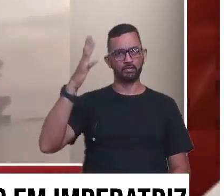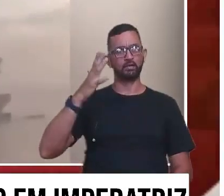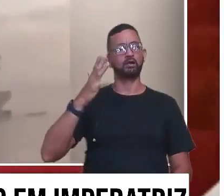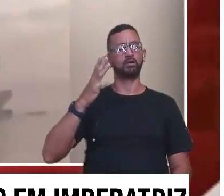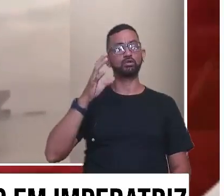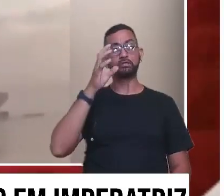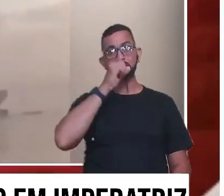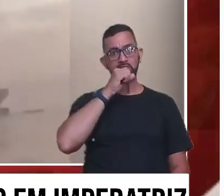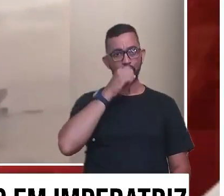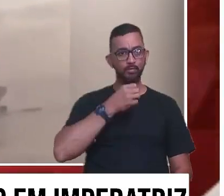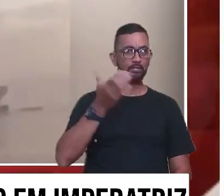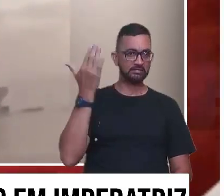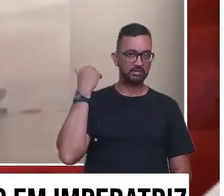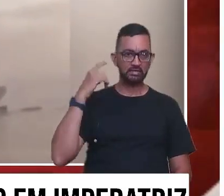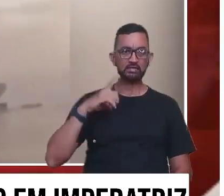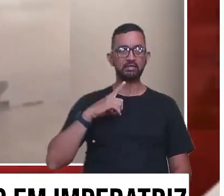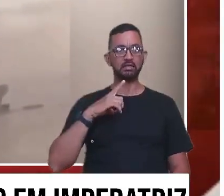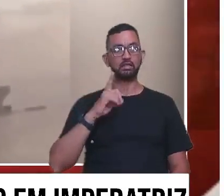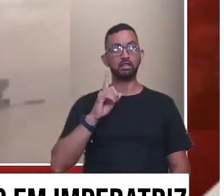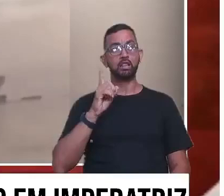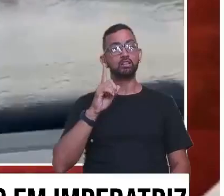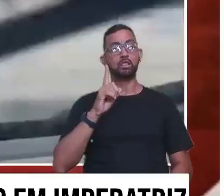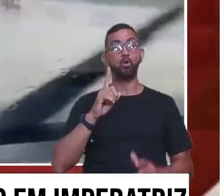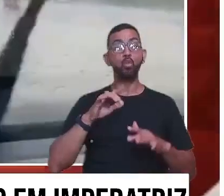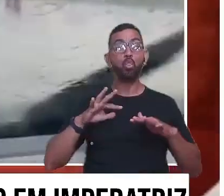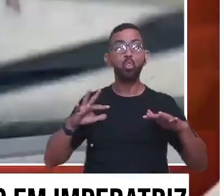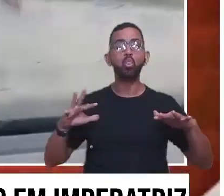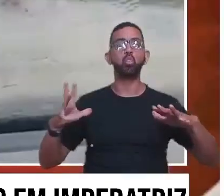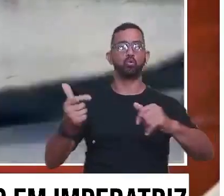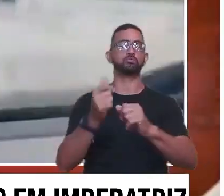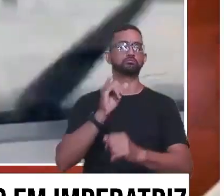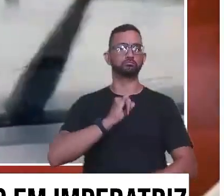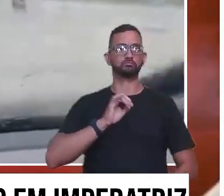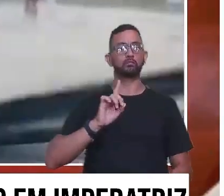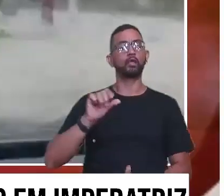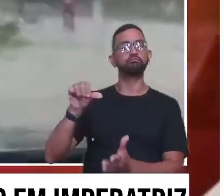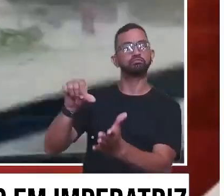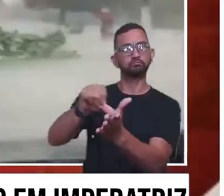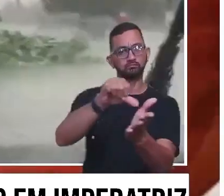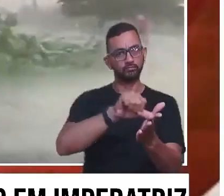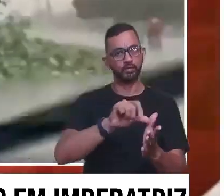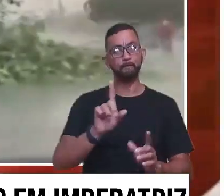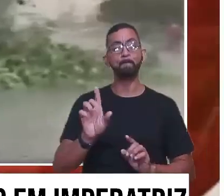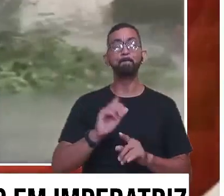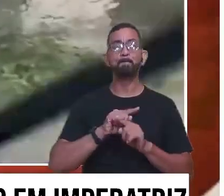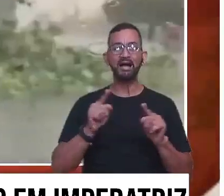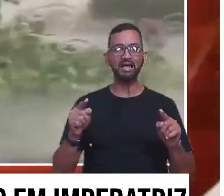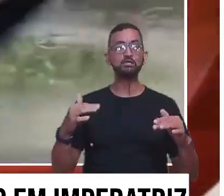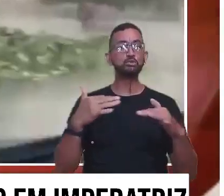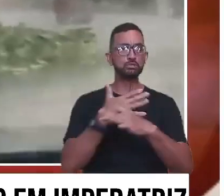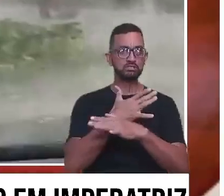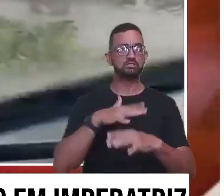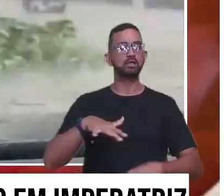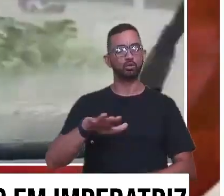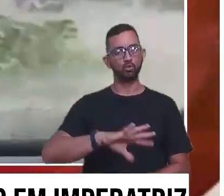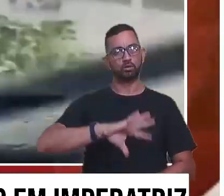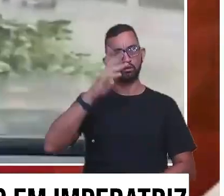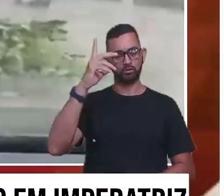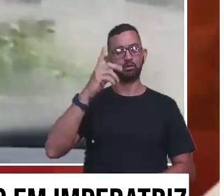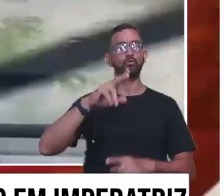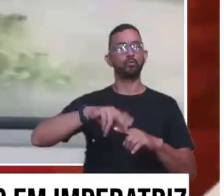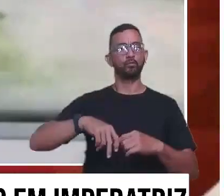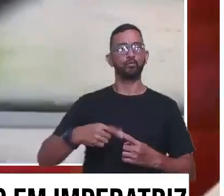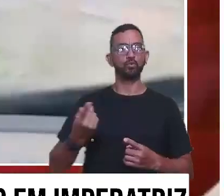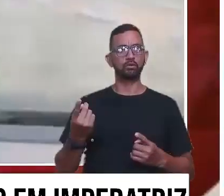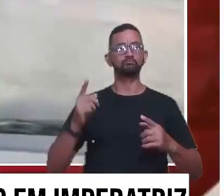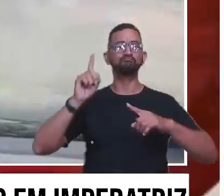que a gente viu no último sábado. A gente sabe também que não atingiu a cidade inteira, foi pontual, mas no centro da cidade. E aí tudo